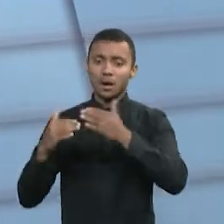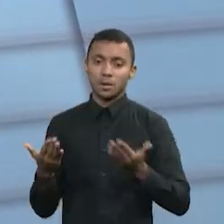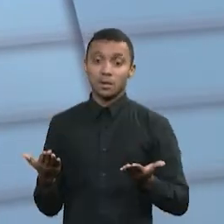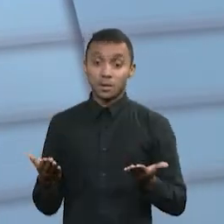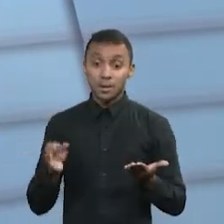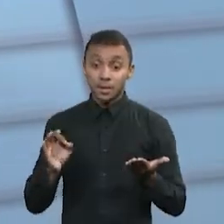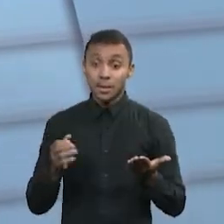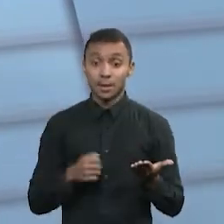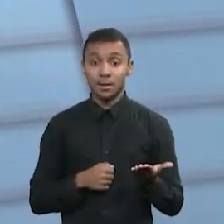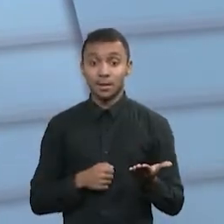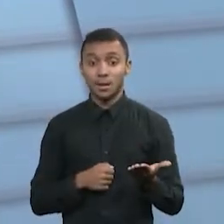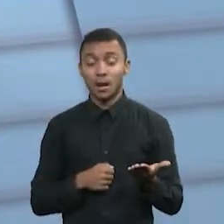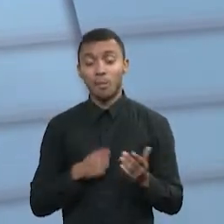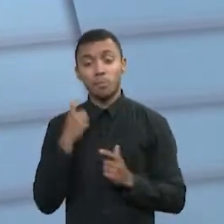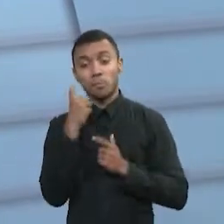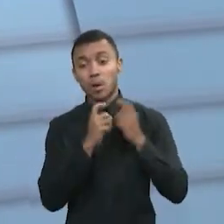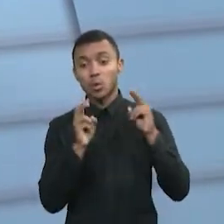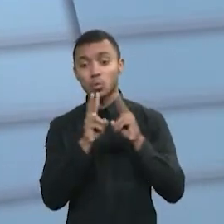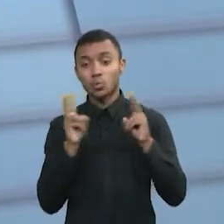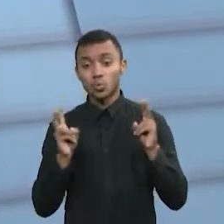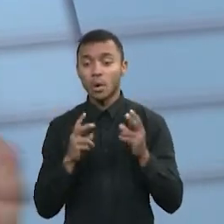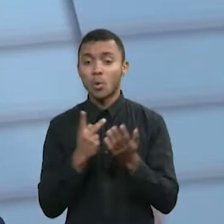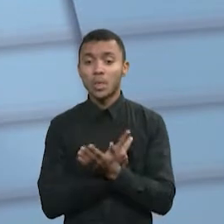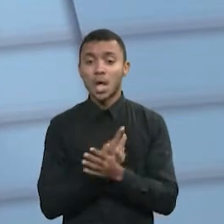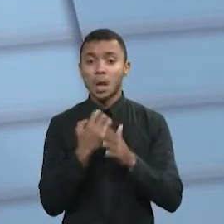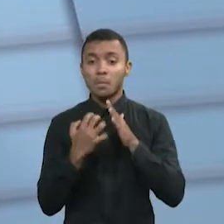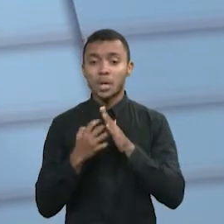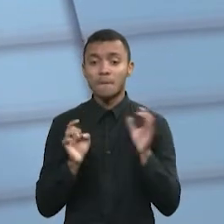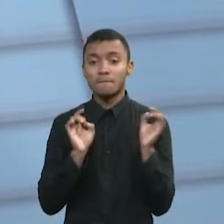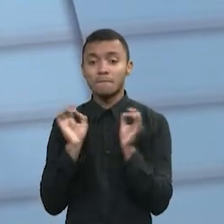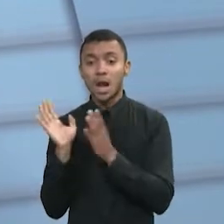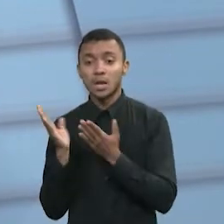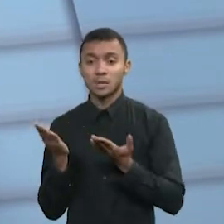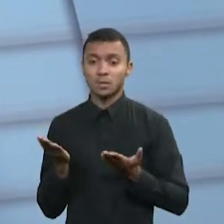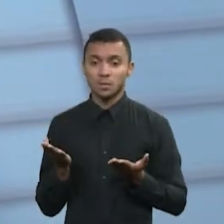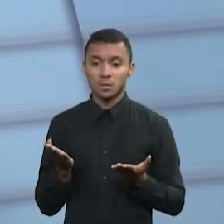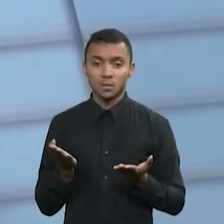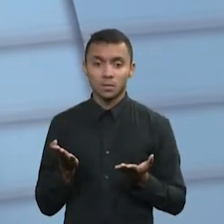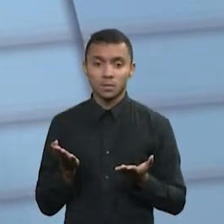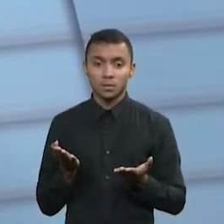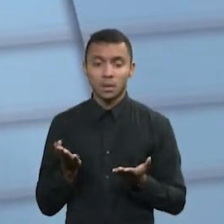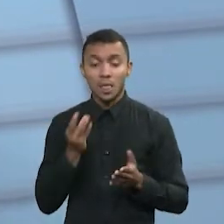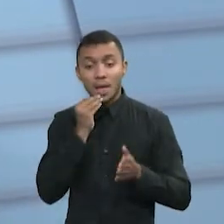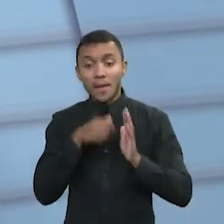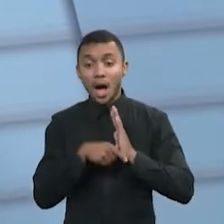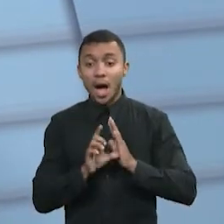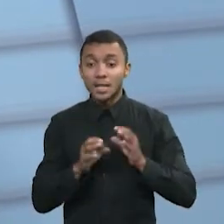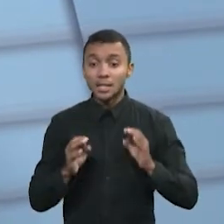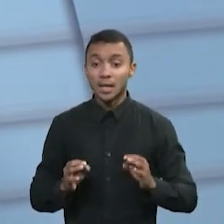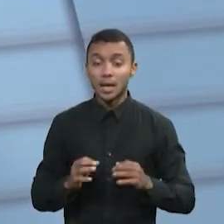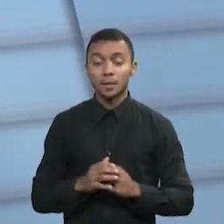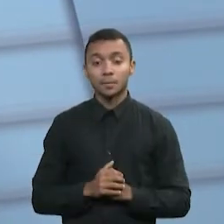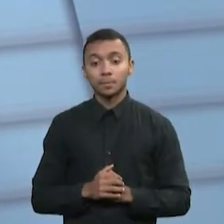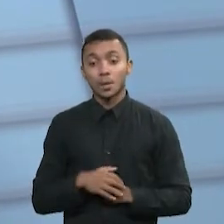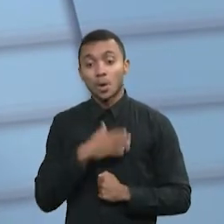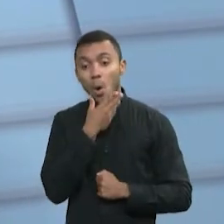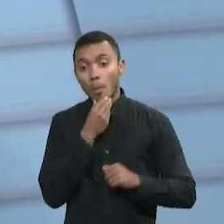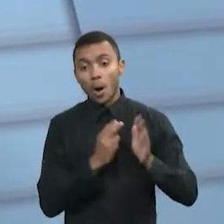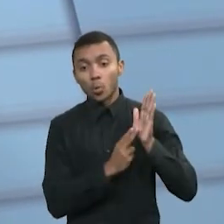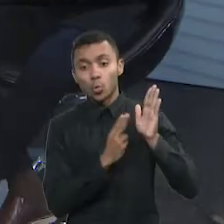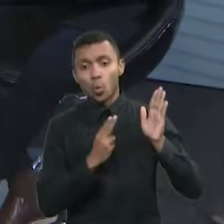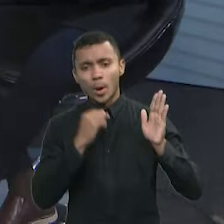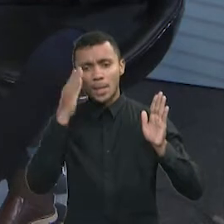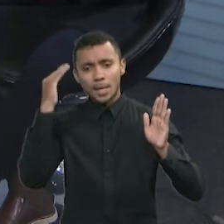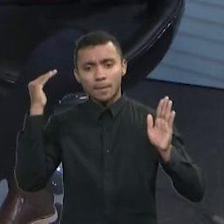a se preocuparem com o reflito que vai sair agora ou não? Por que não cria uma situação sustentável? O Tom Joguinho tem uma frase genial,